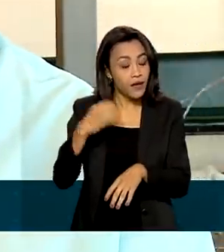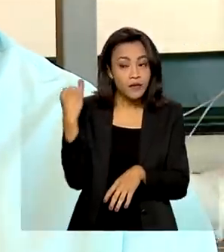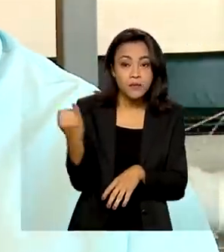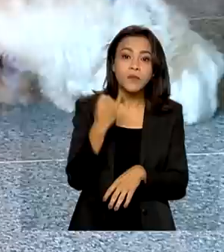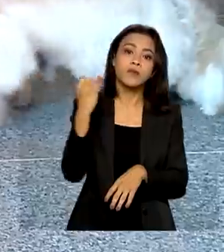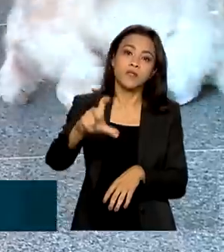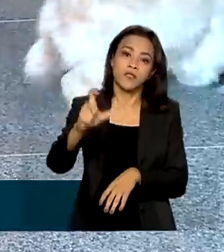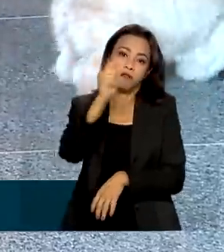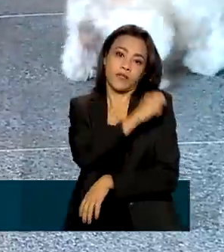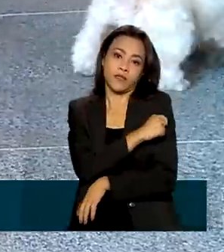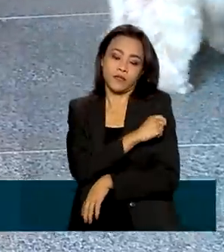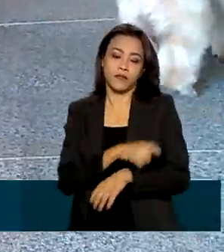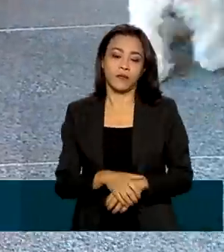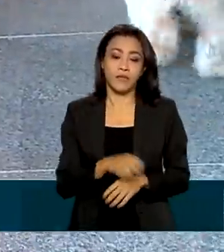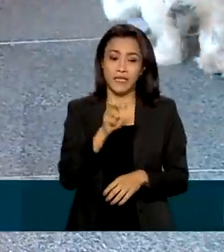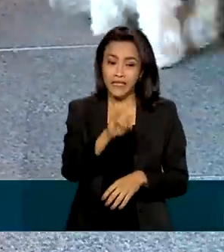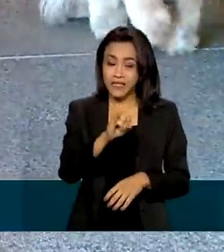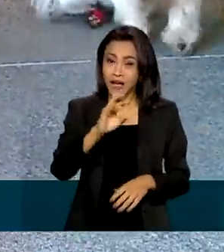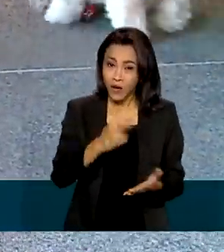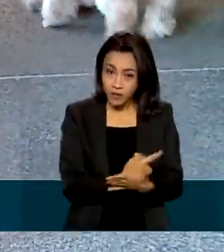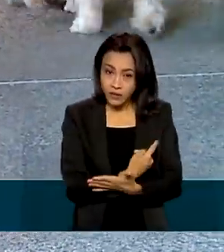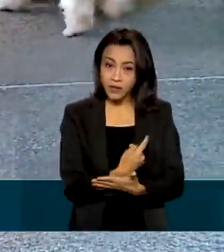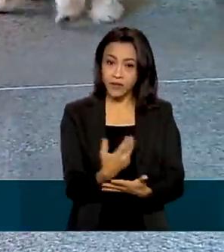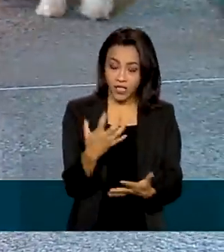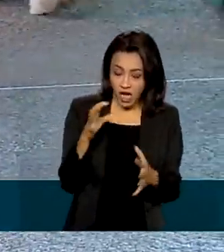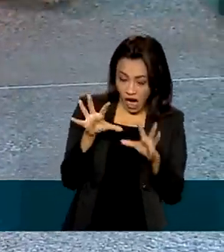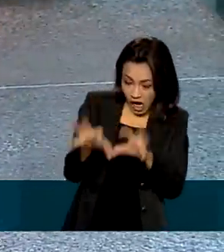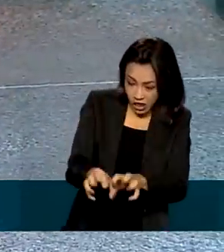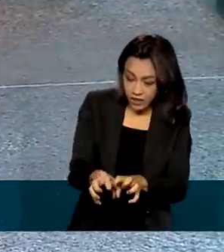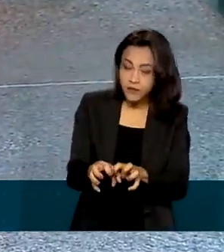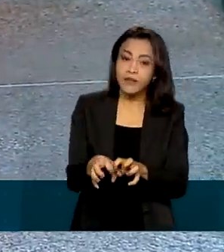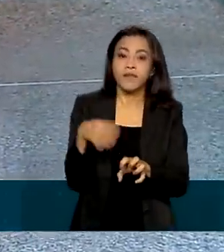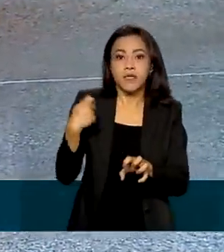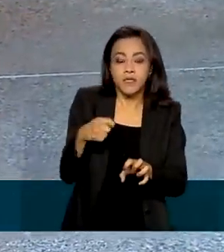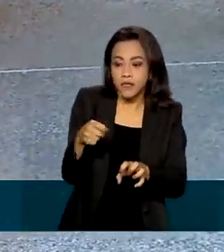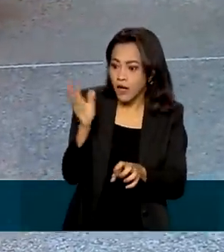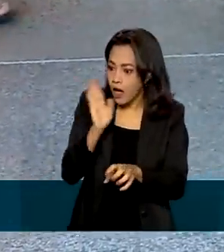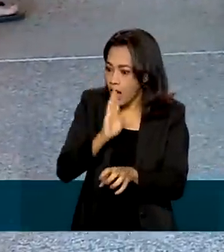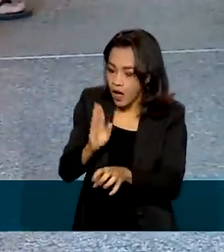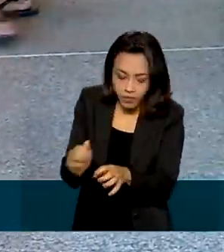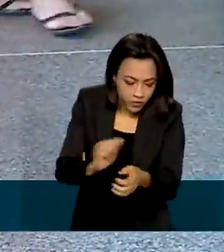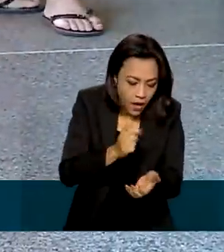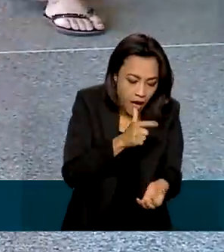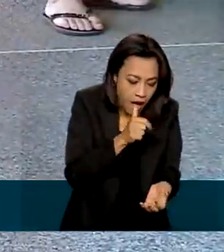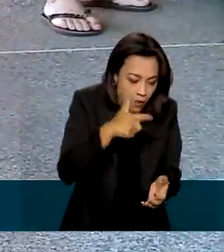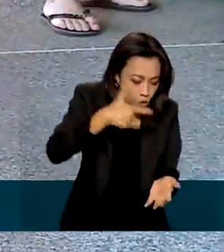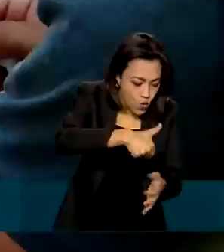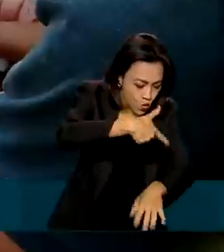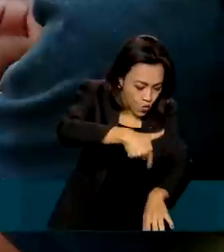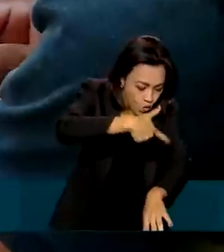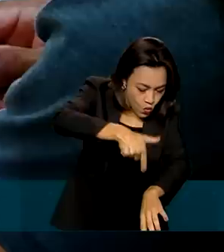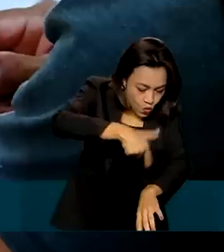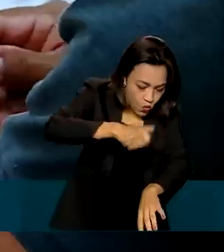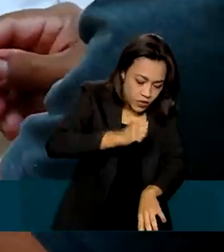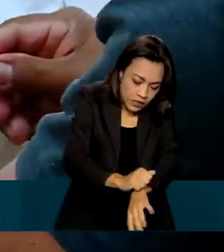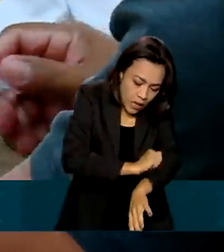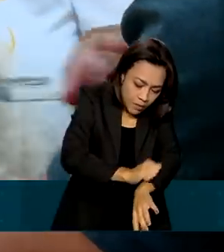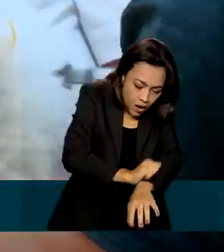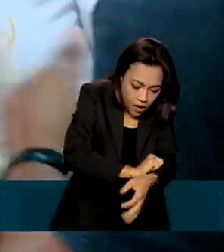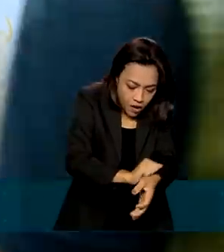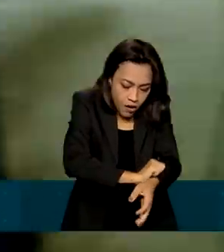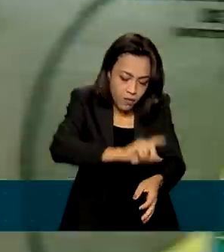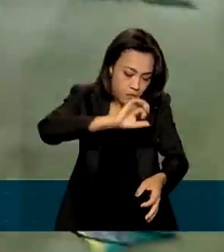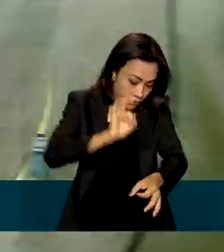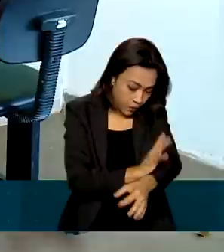eficiente. Em casos de agressão por animal, deve-se lavar imediatamente o ferimento com água e sabão e depois procurar